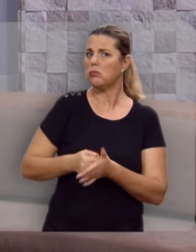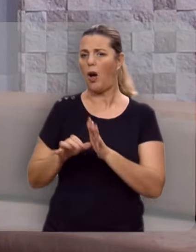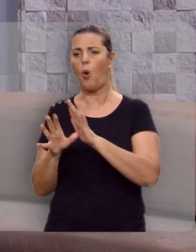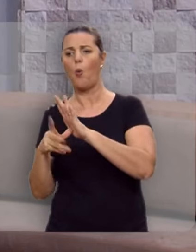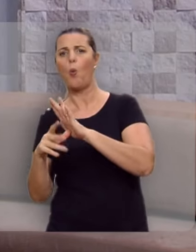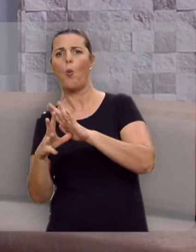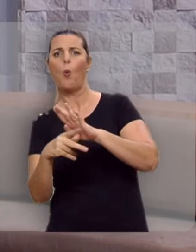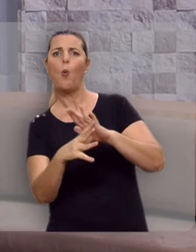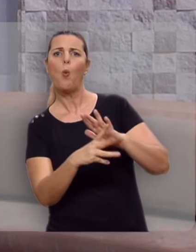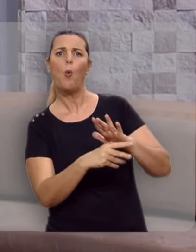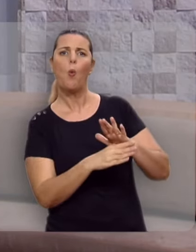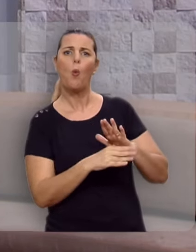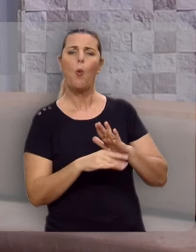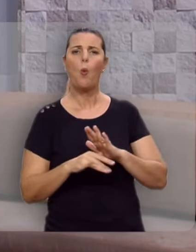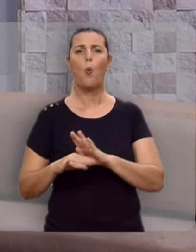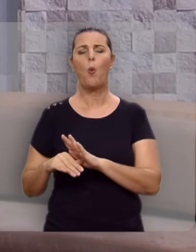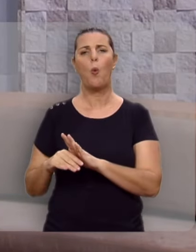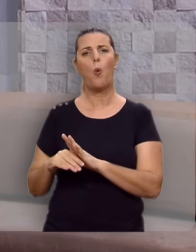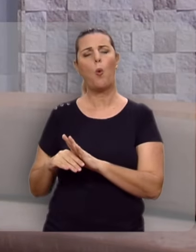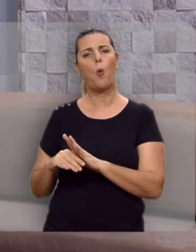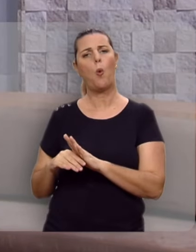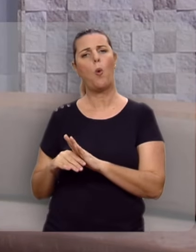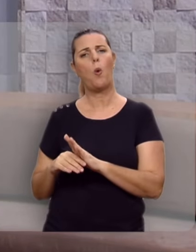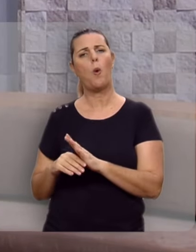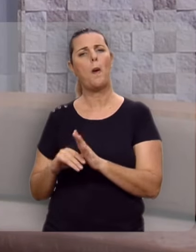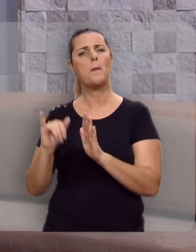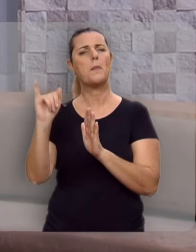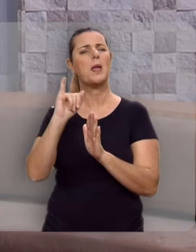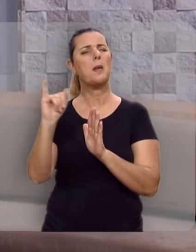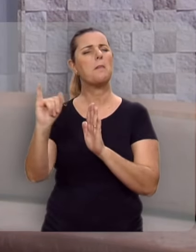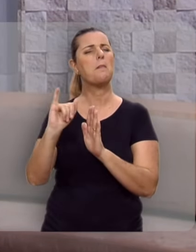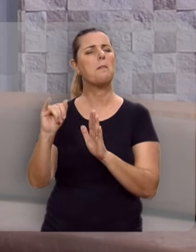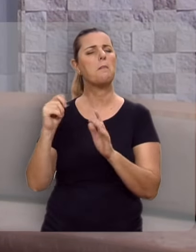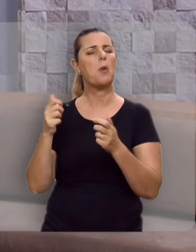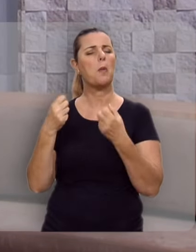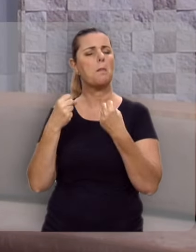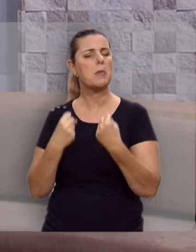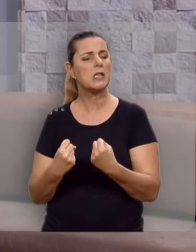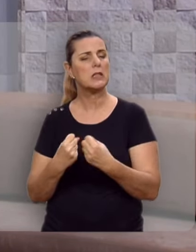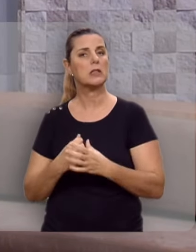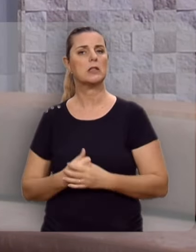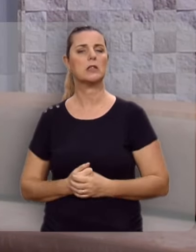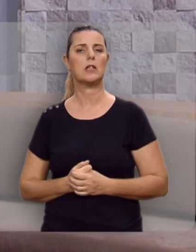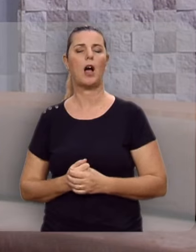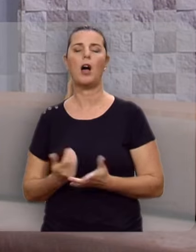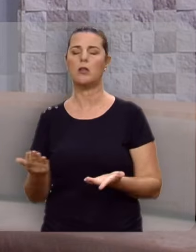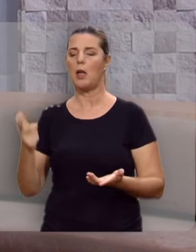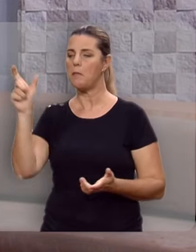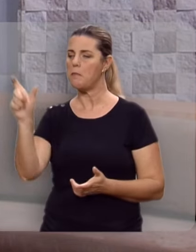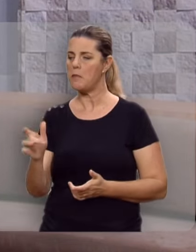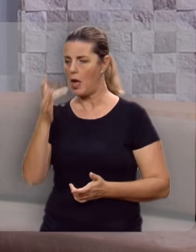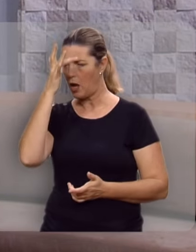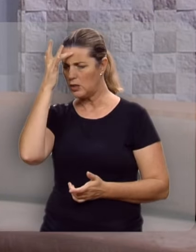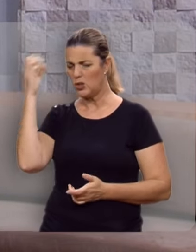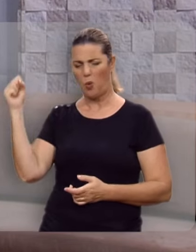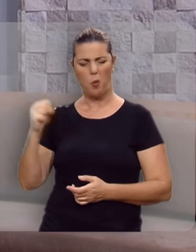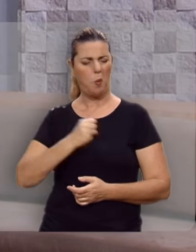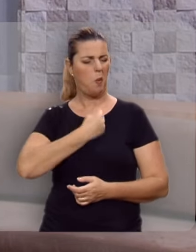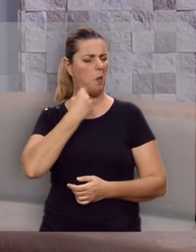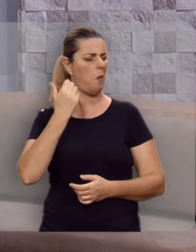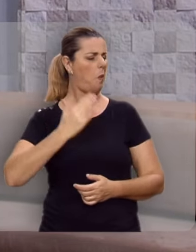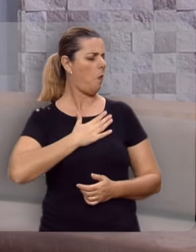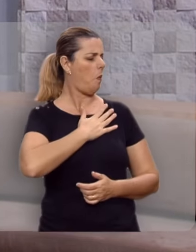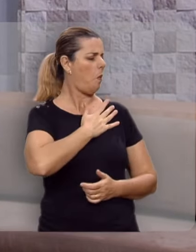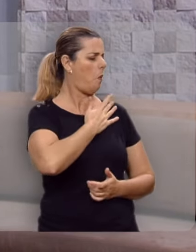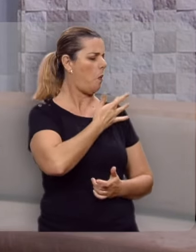corrupção, de tributos pesadíssimos. Portanto, era uma pessoa odiada pelo povo.